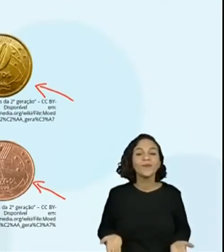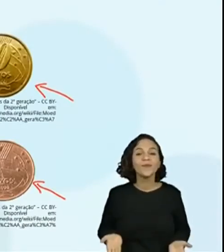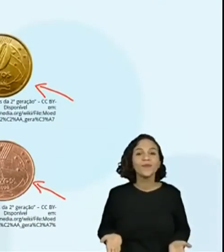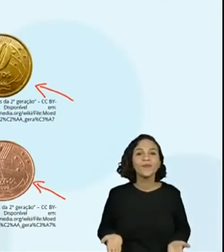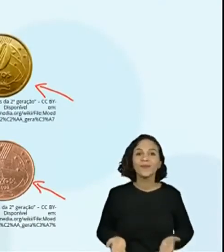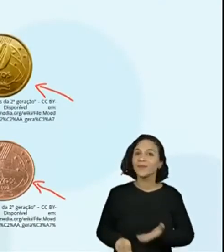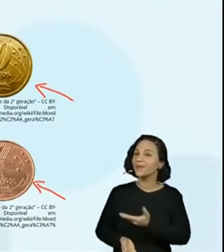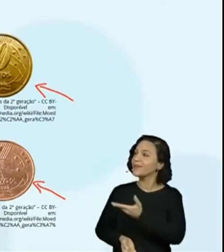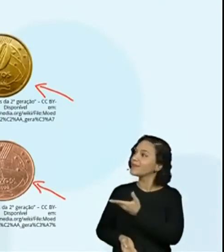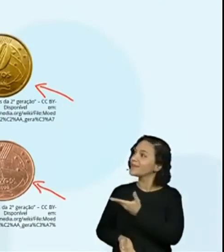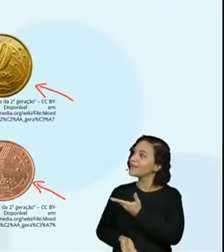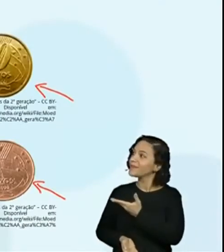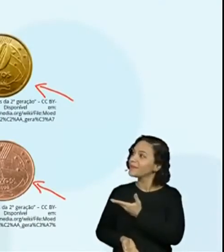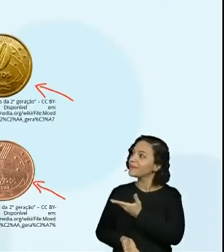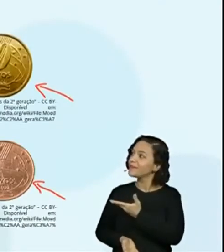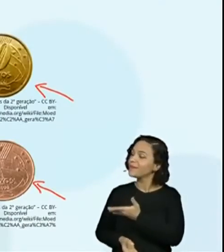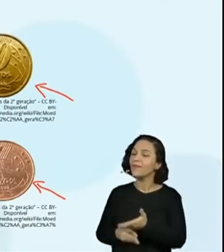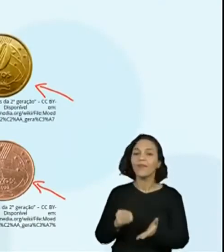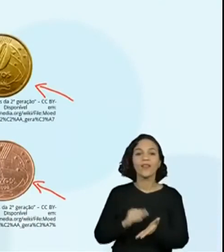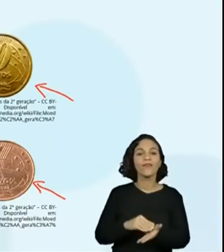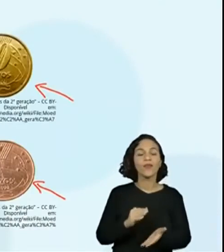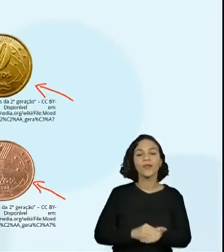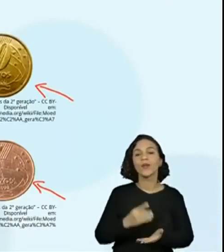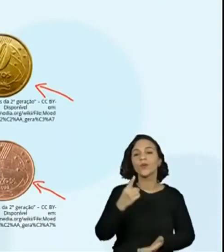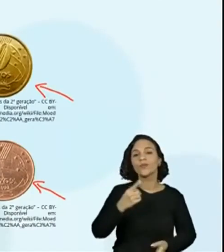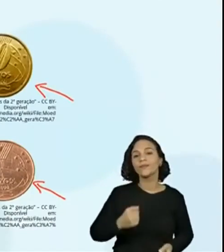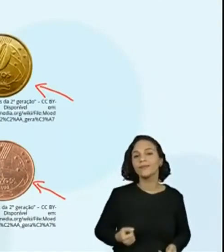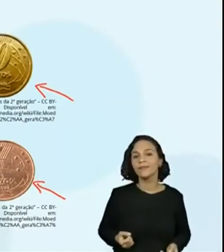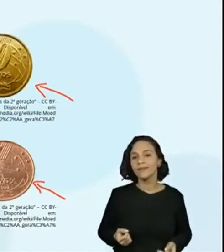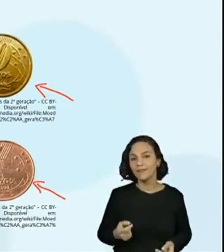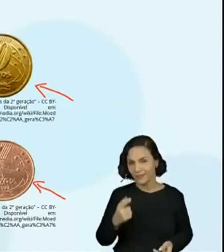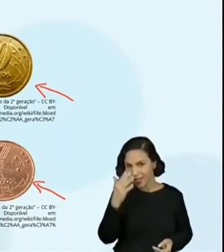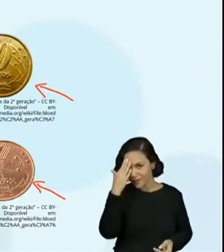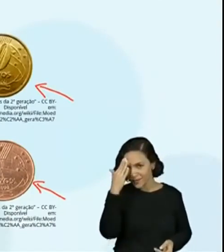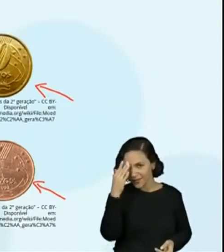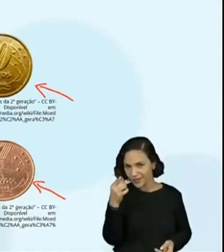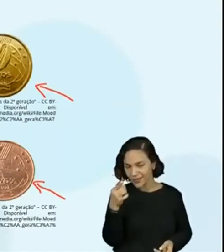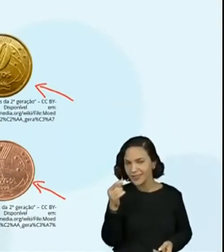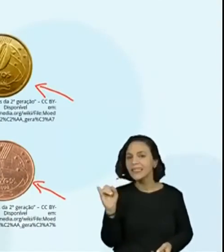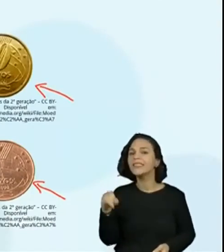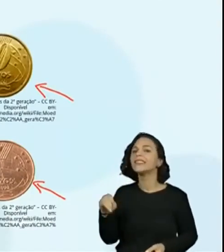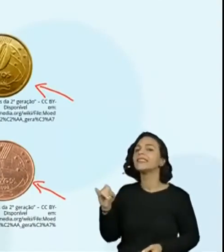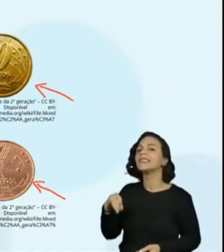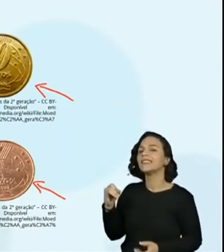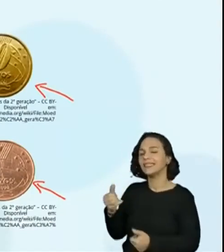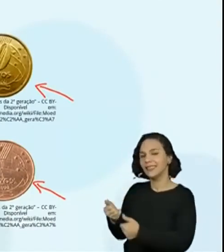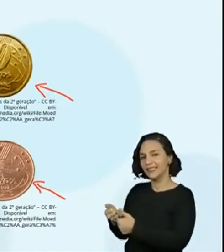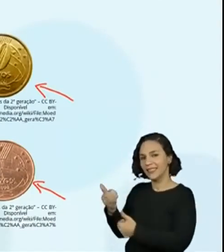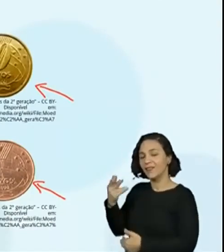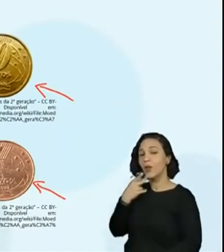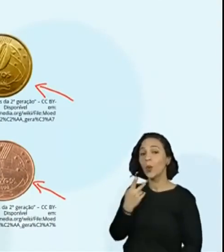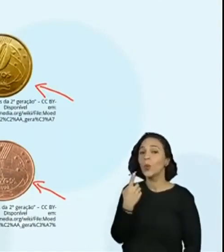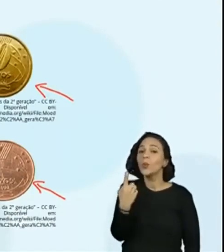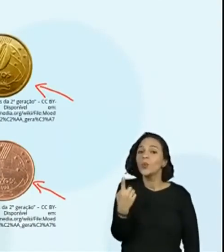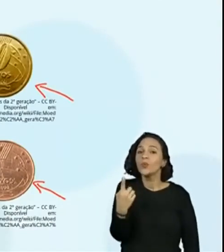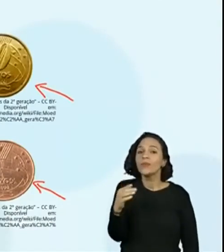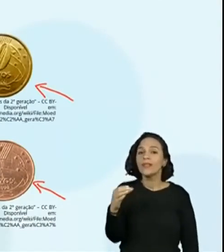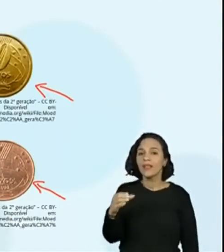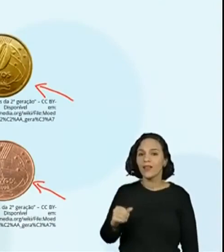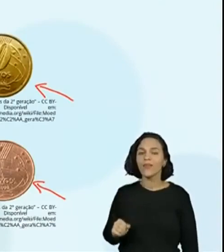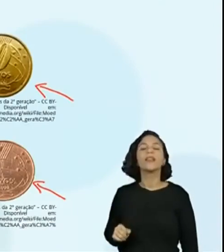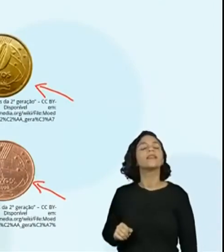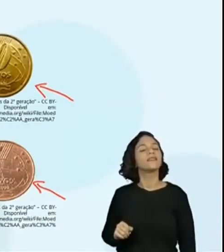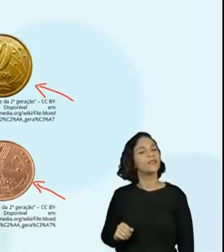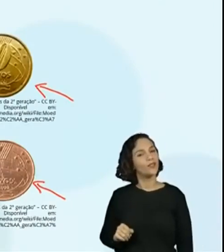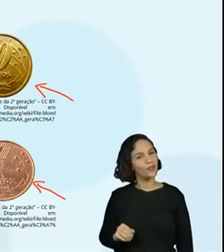que é a moeda que está faltando aqui? Será que os alunos sabem? Sim, olha o que é, Elvin. Um centavo. Um